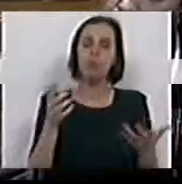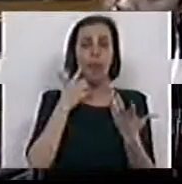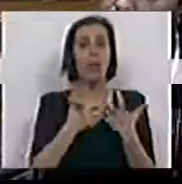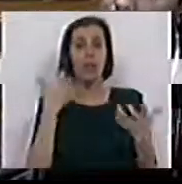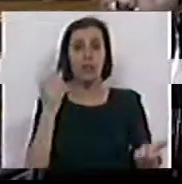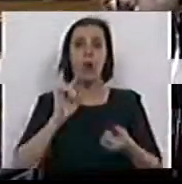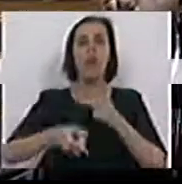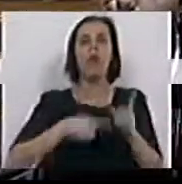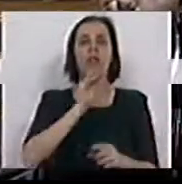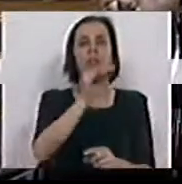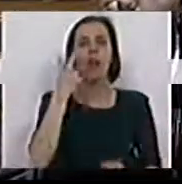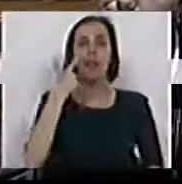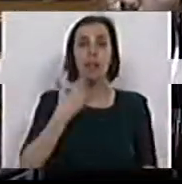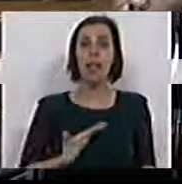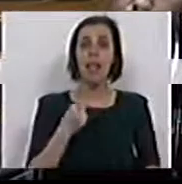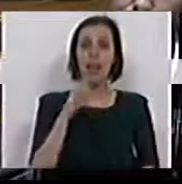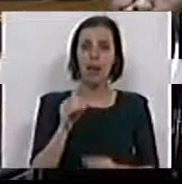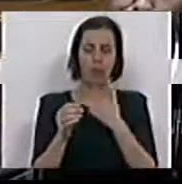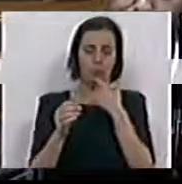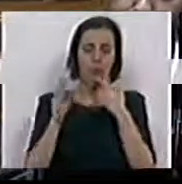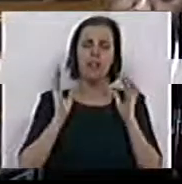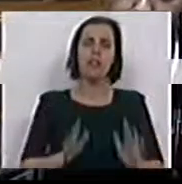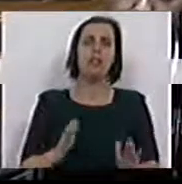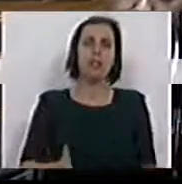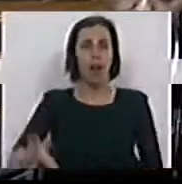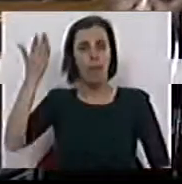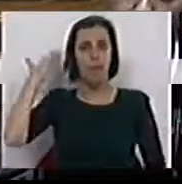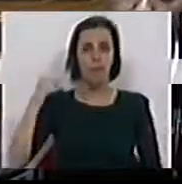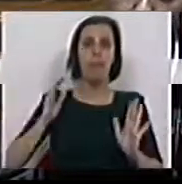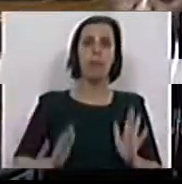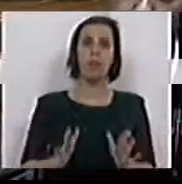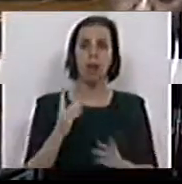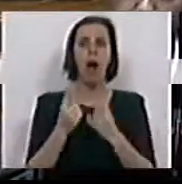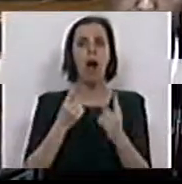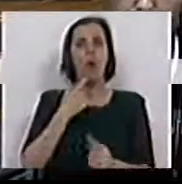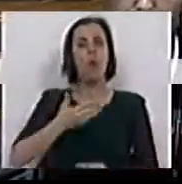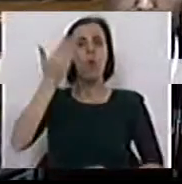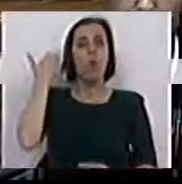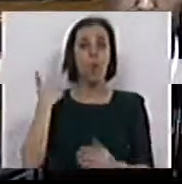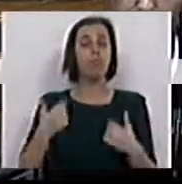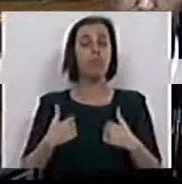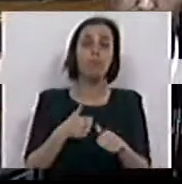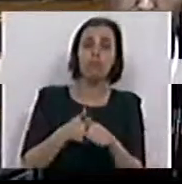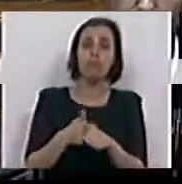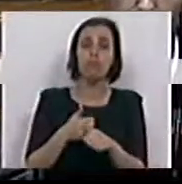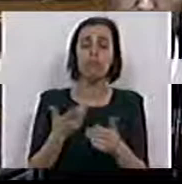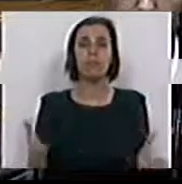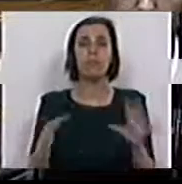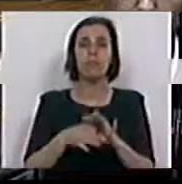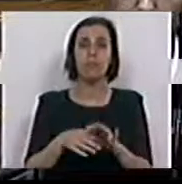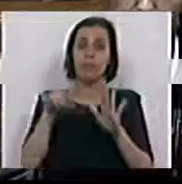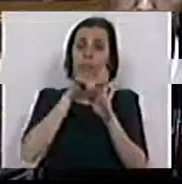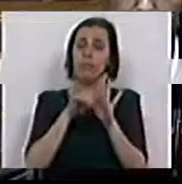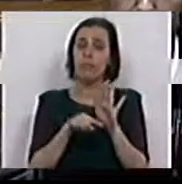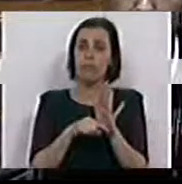enfatizar aquele que é o alerta da DEC, que, aliás, DEC já vem fazendo há algum tempo e que nós acompanhamos relativamente